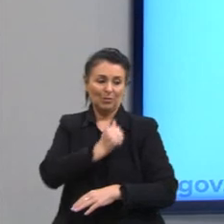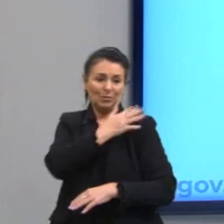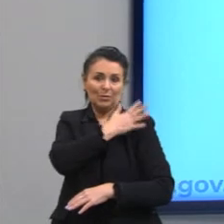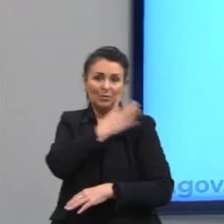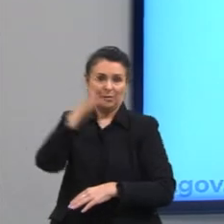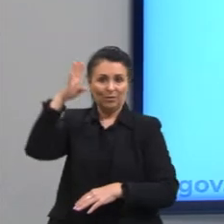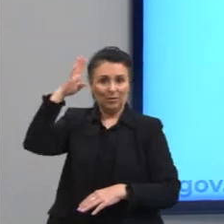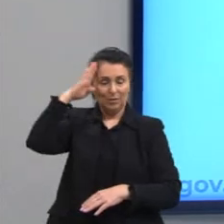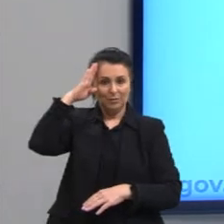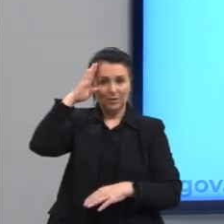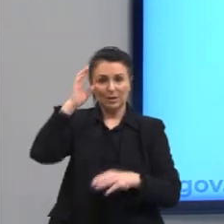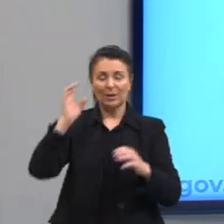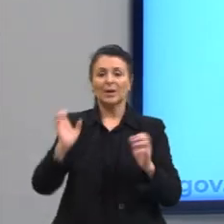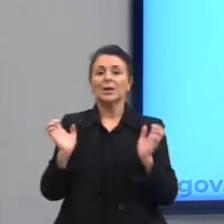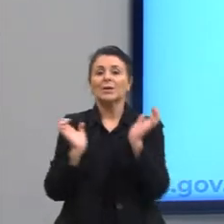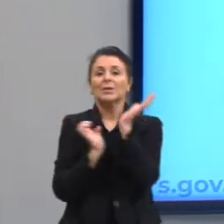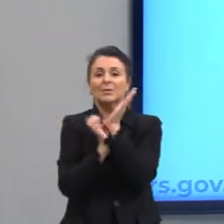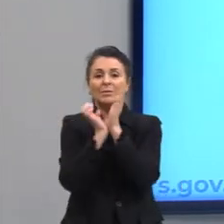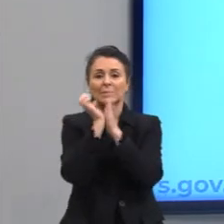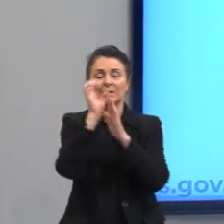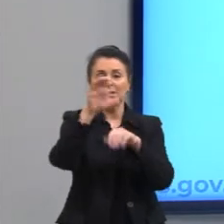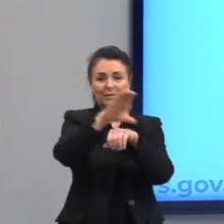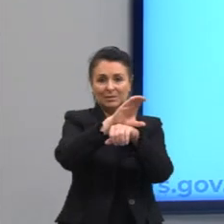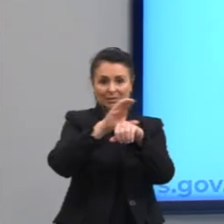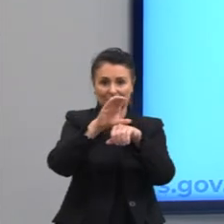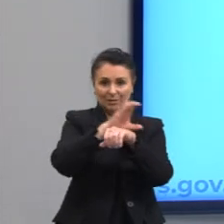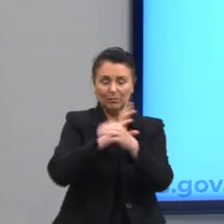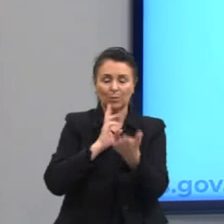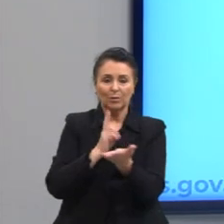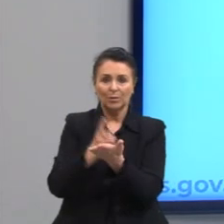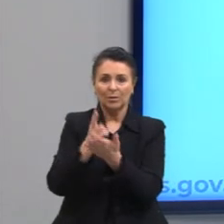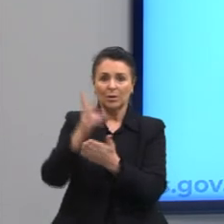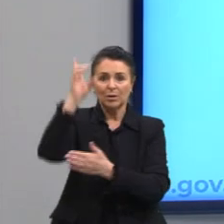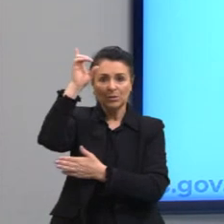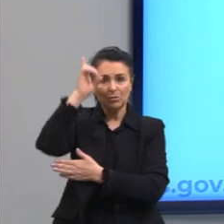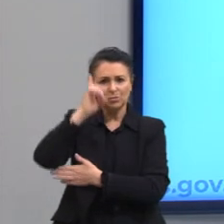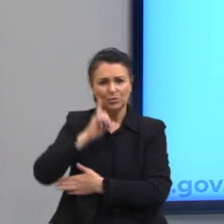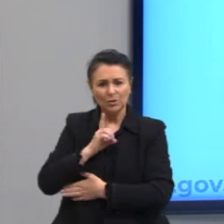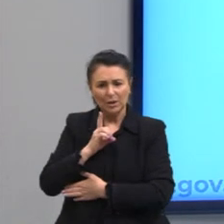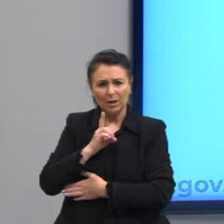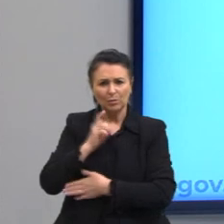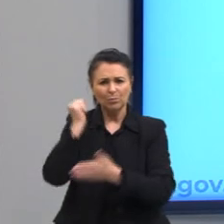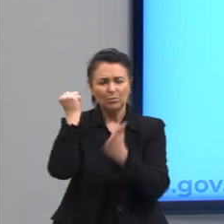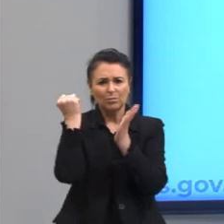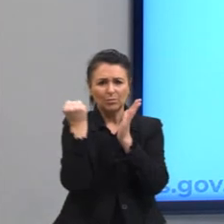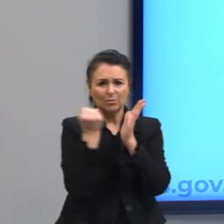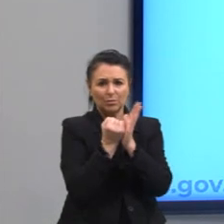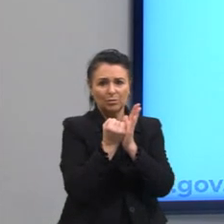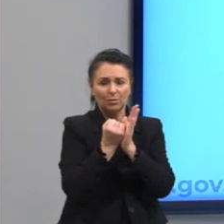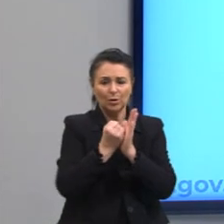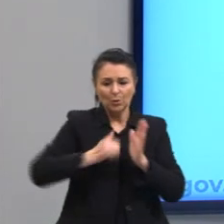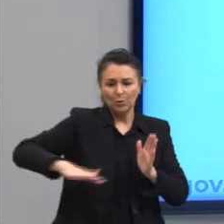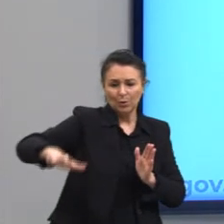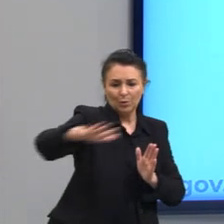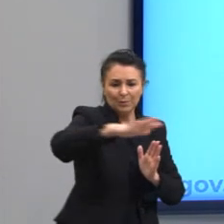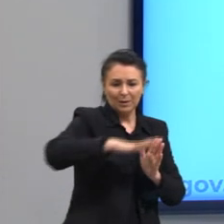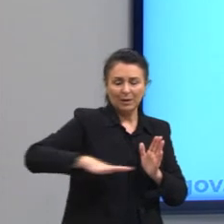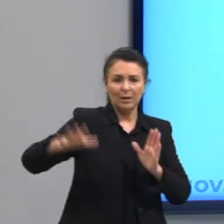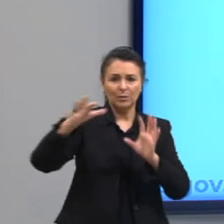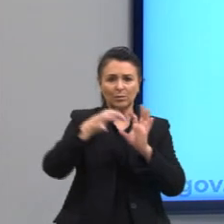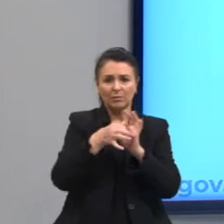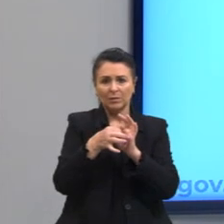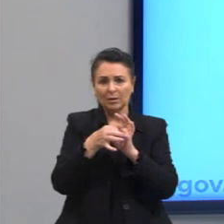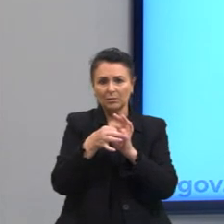permanentes, padronização tributária, direito codificado e mercado unificado. Então,